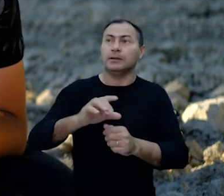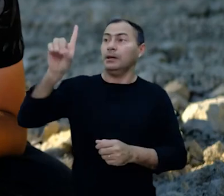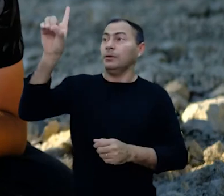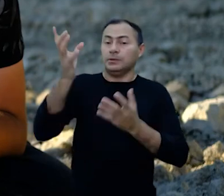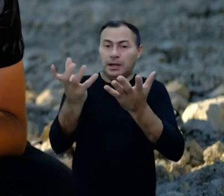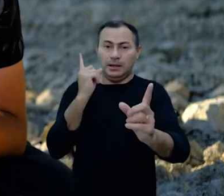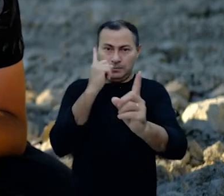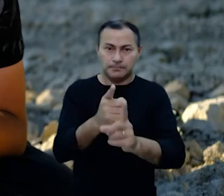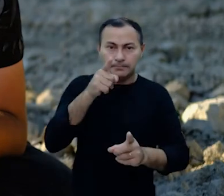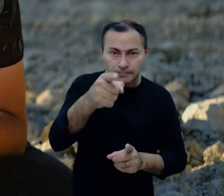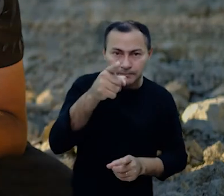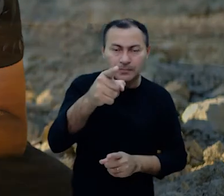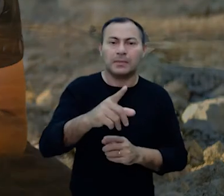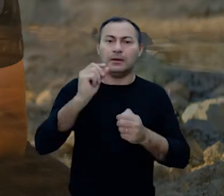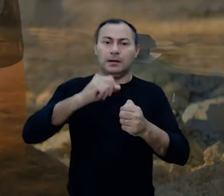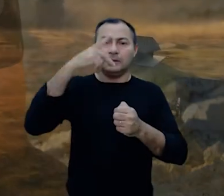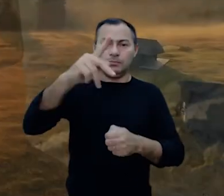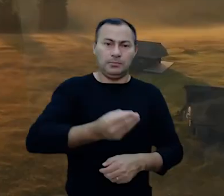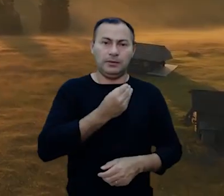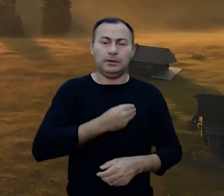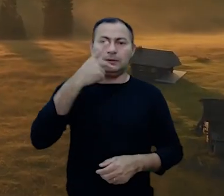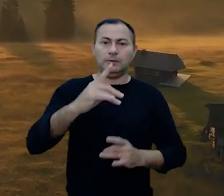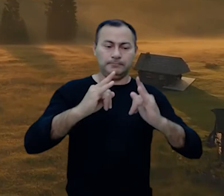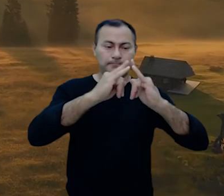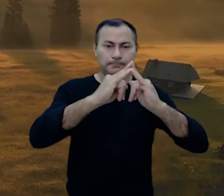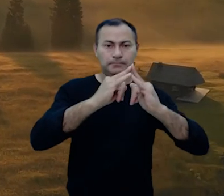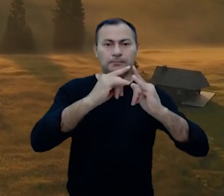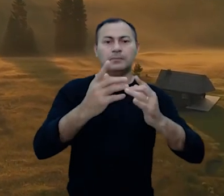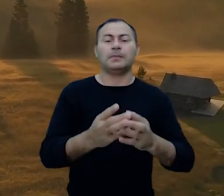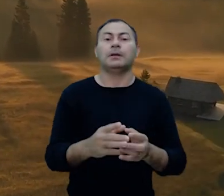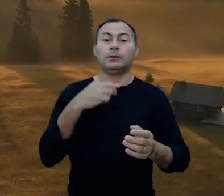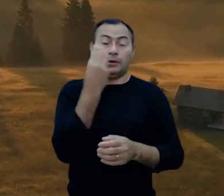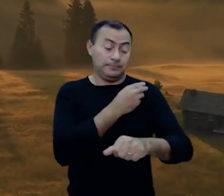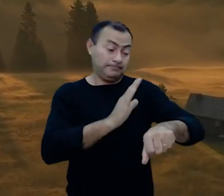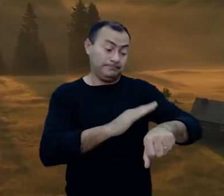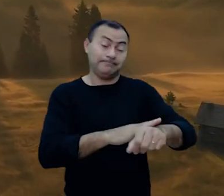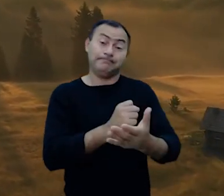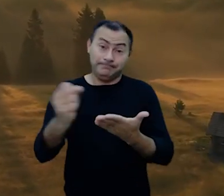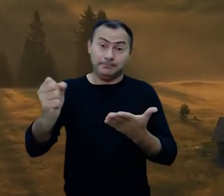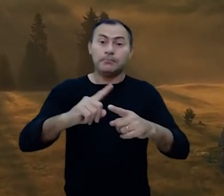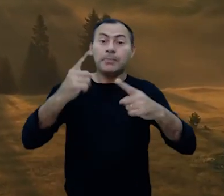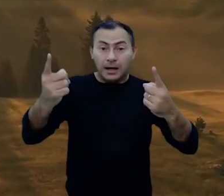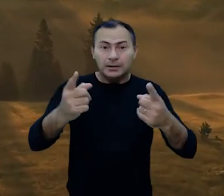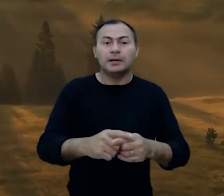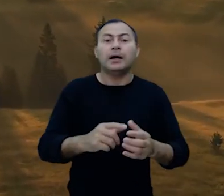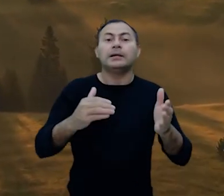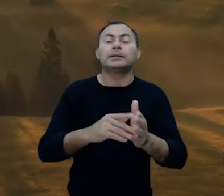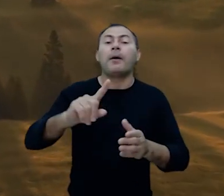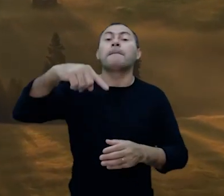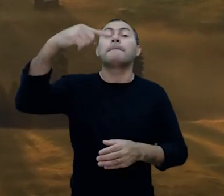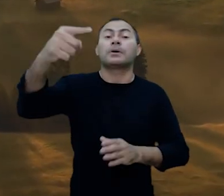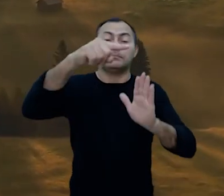Deus quer encontrar você ele quer fazer de sua vida o seu tabernáculo bom o nosso tempo já se foi hoje mas